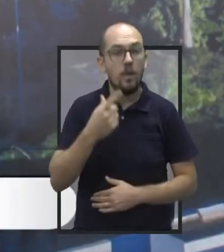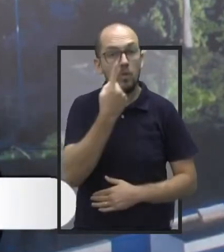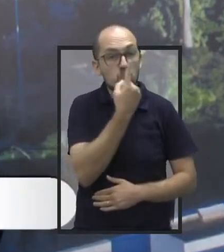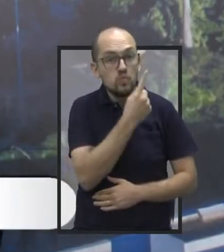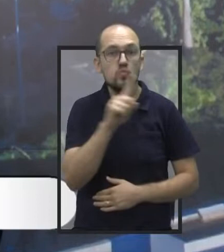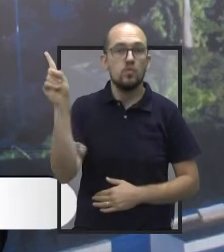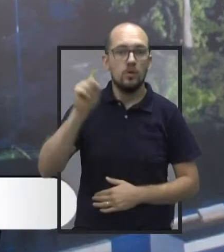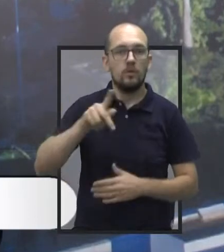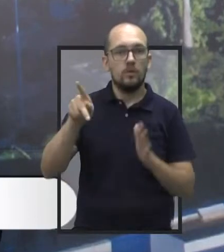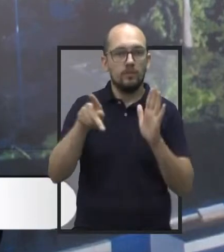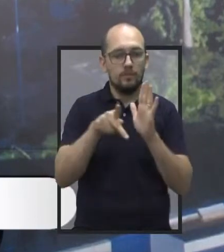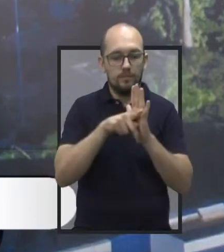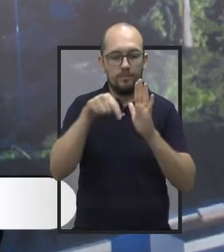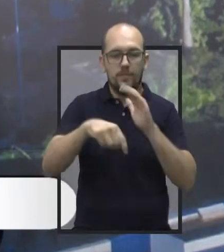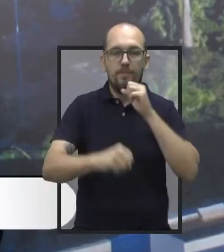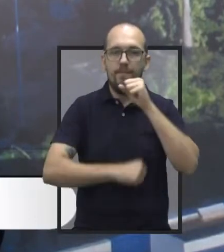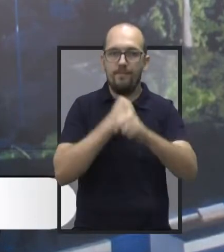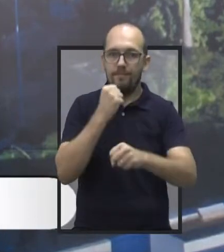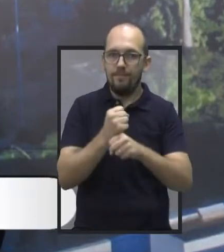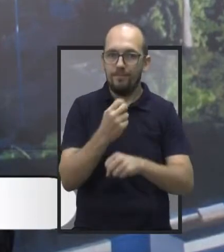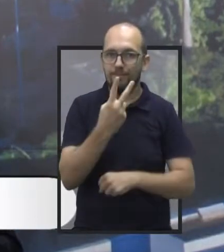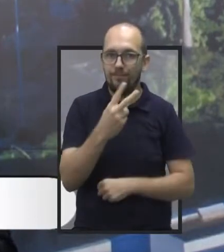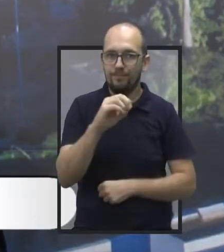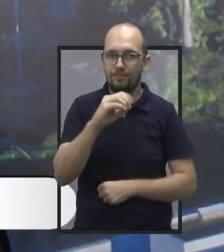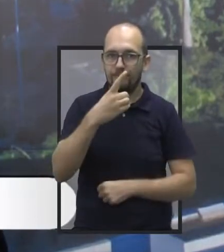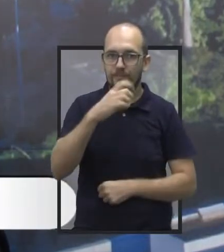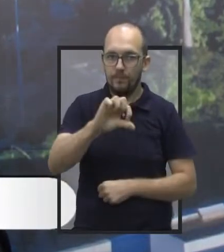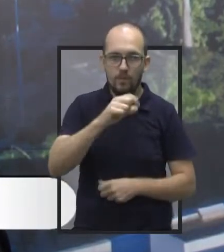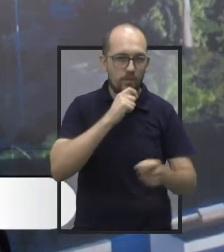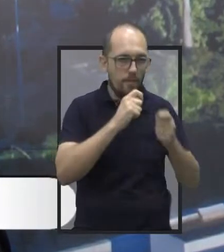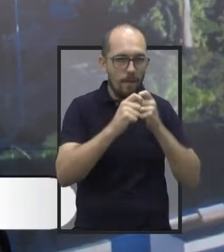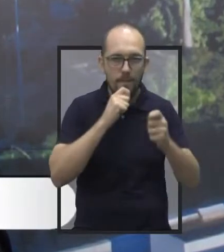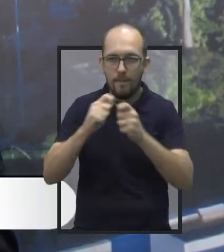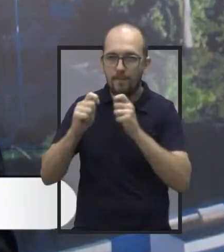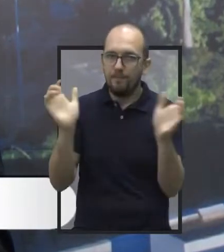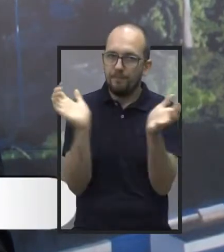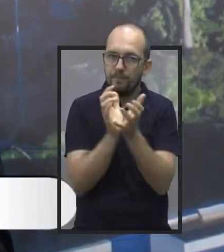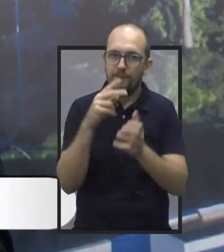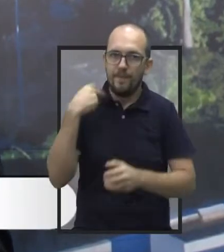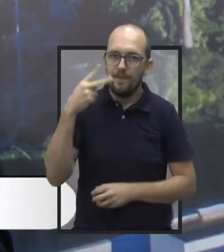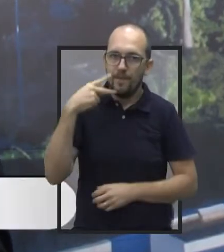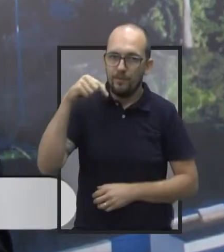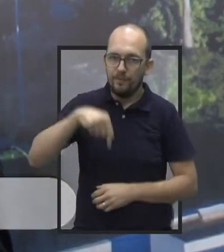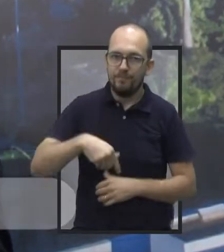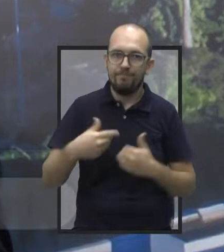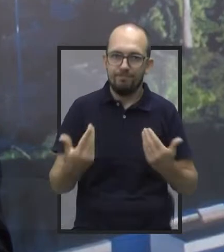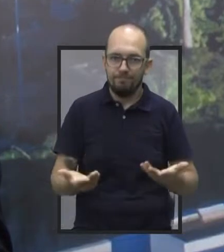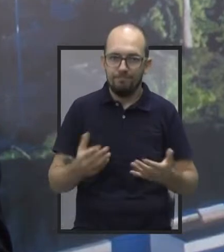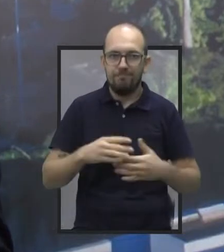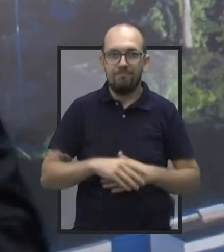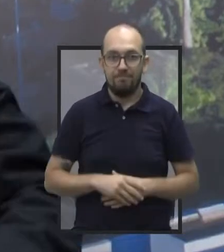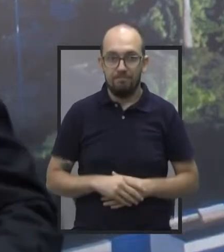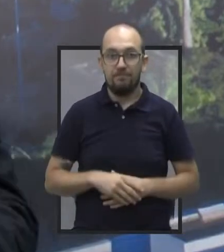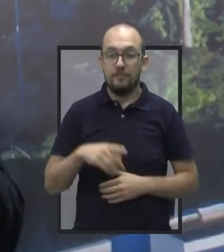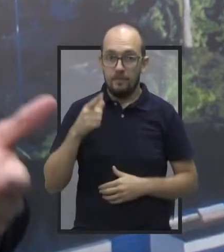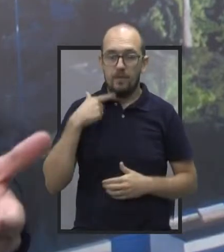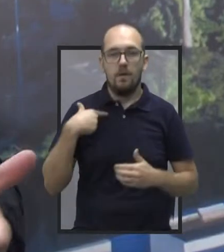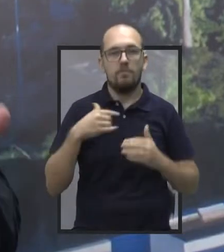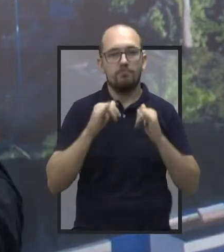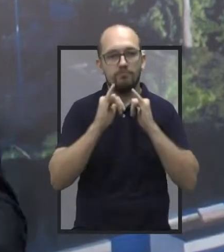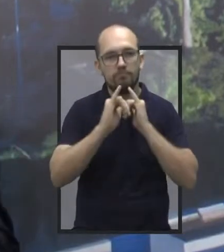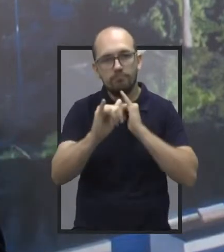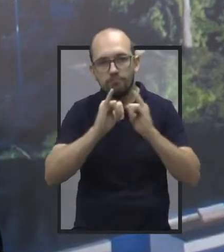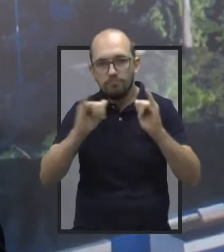rodada de entrevistas com os parlamentares que compõem o Legislativo Jaúense do ano de 2019. É a prestação de